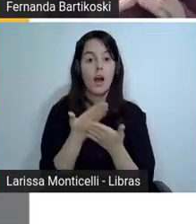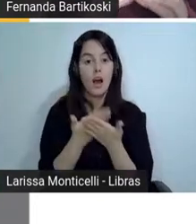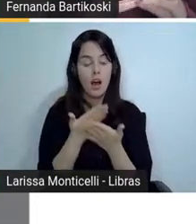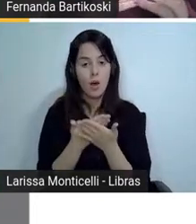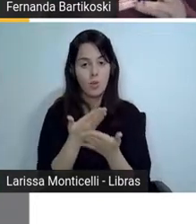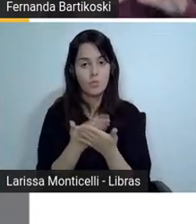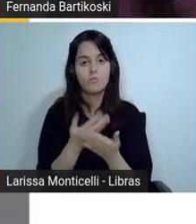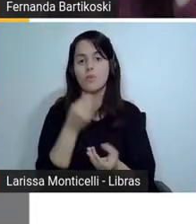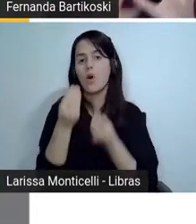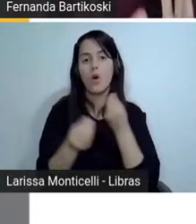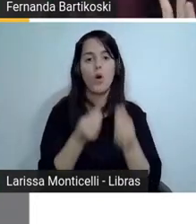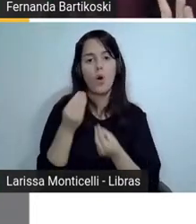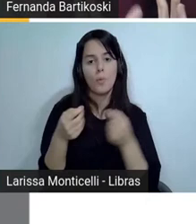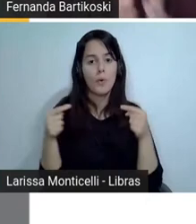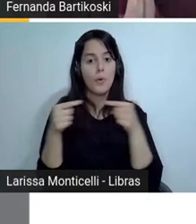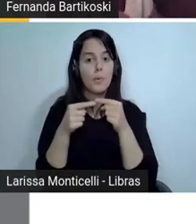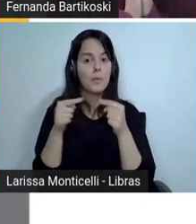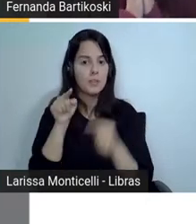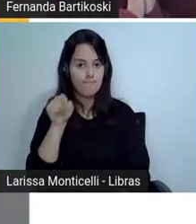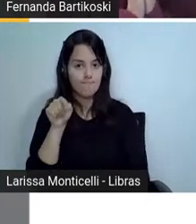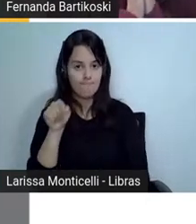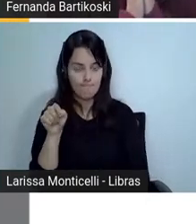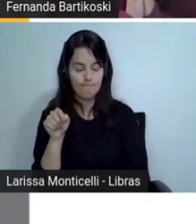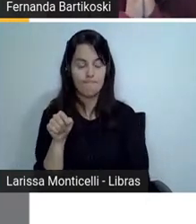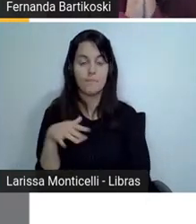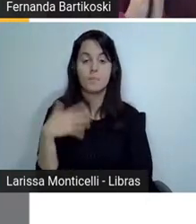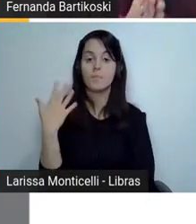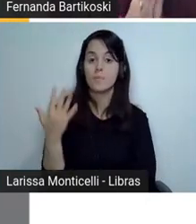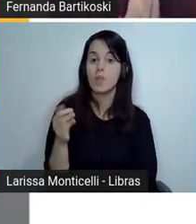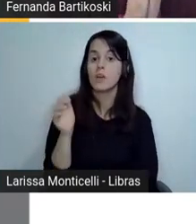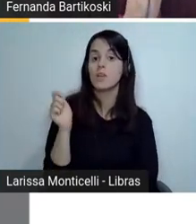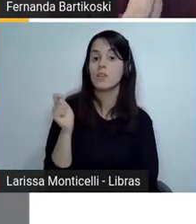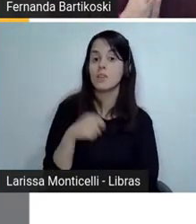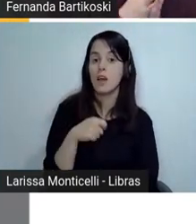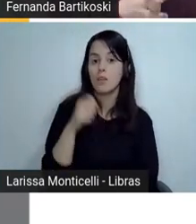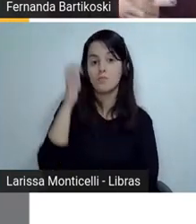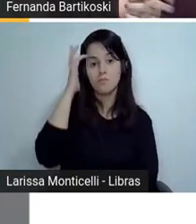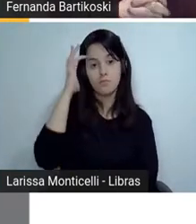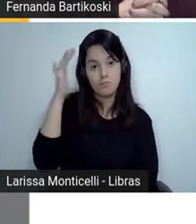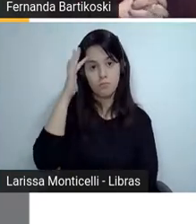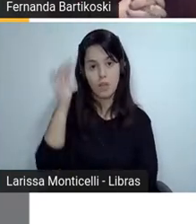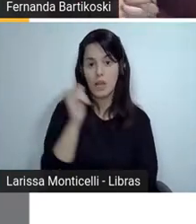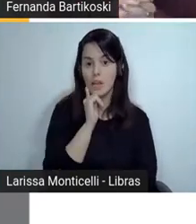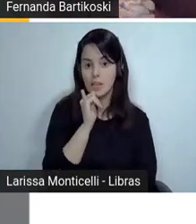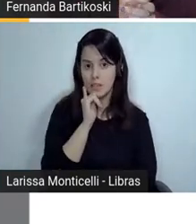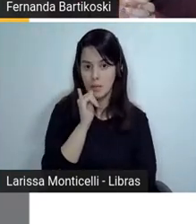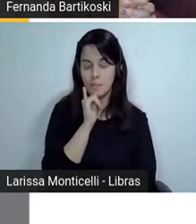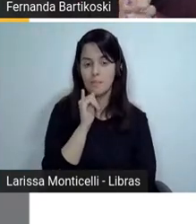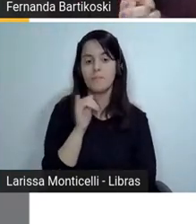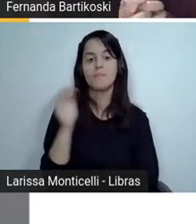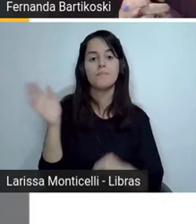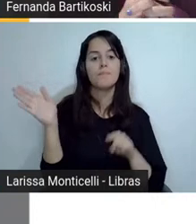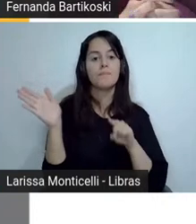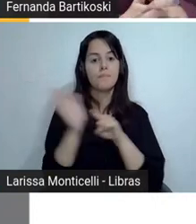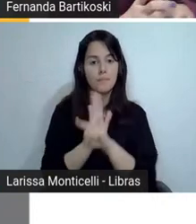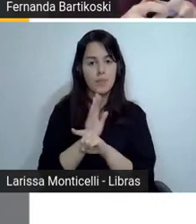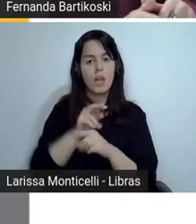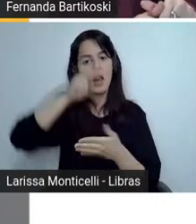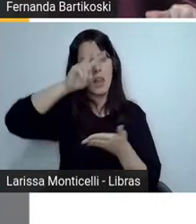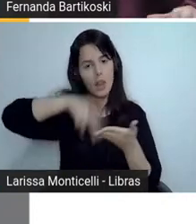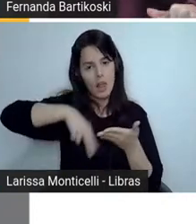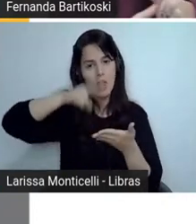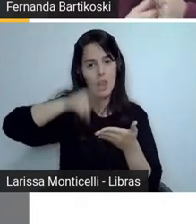partir de uma questão dessa desse como esta depois de ter realizado a leitura vamos